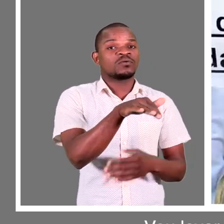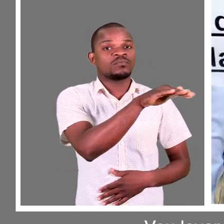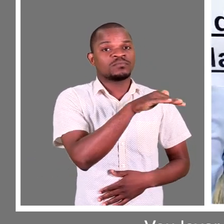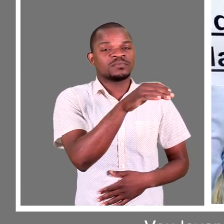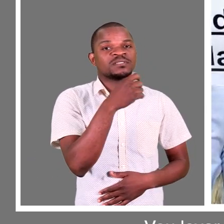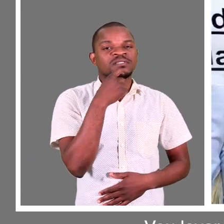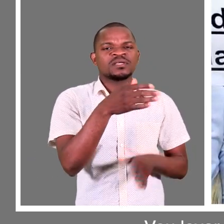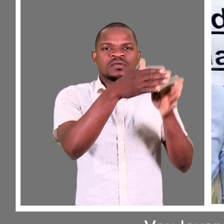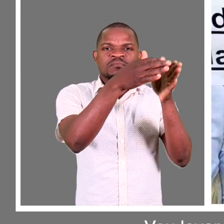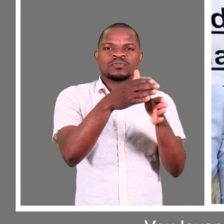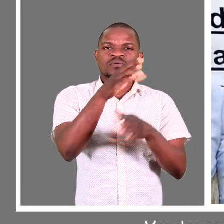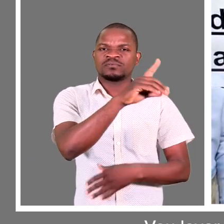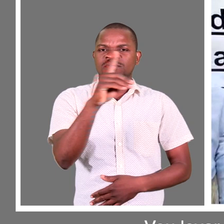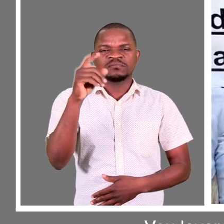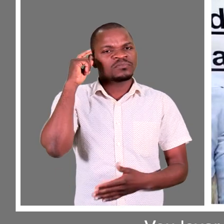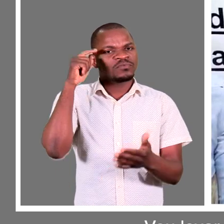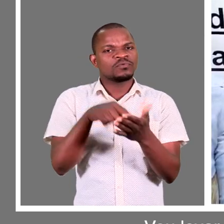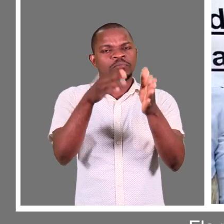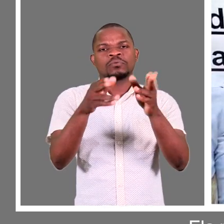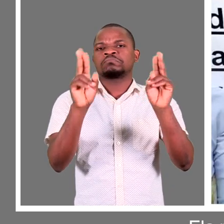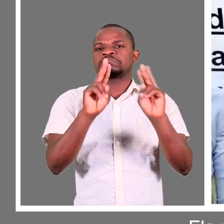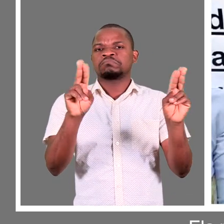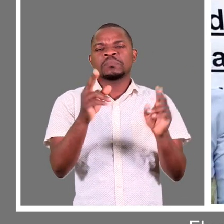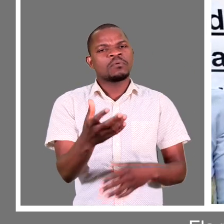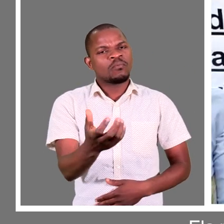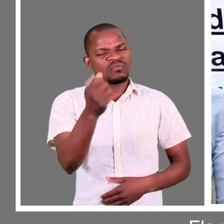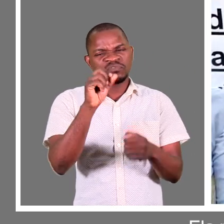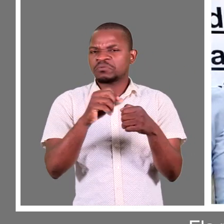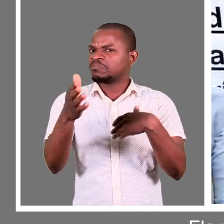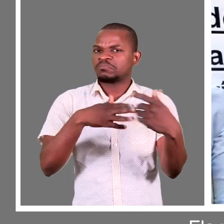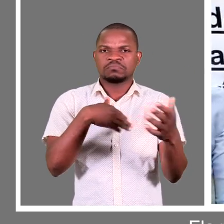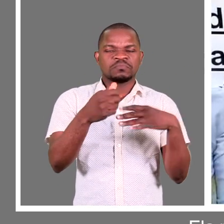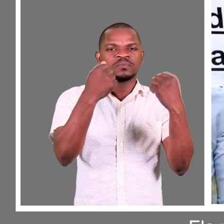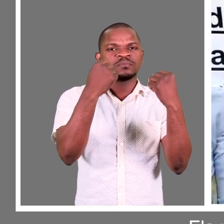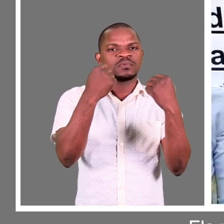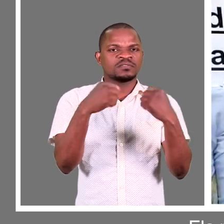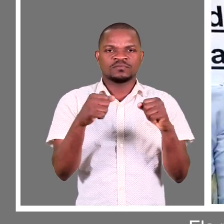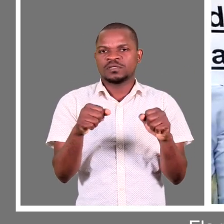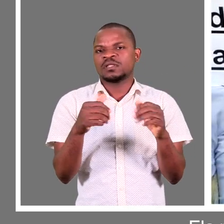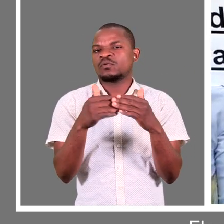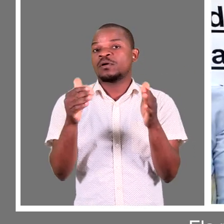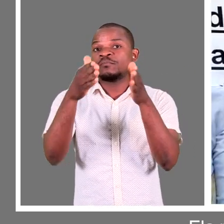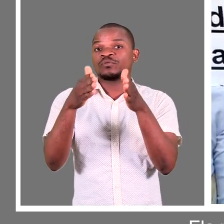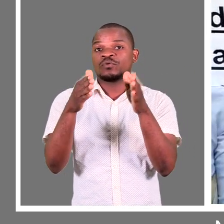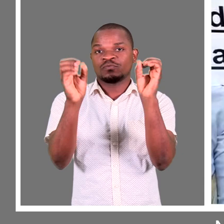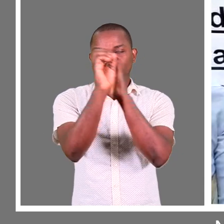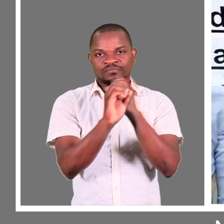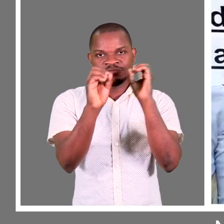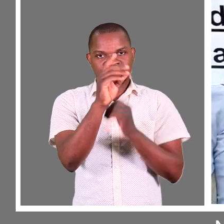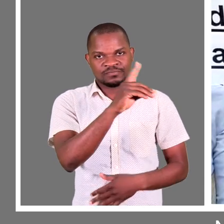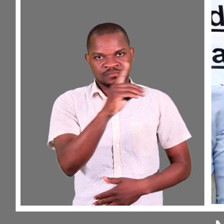que uma pessoa com deficiência é uma pessoa normal. Ela pode fazer todas as atividades como uma pessoa sem deficiência.